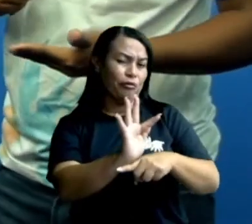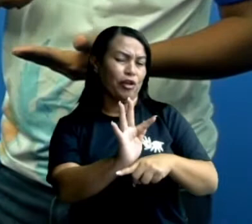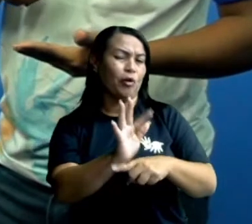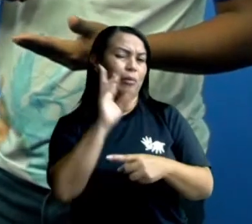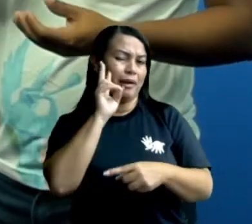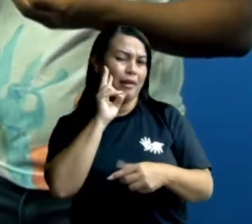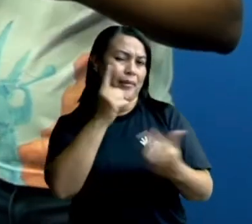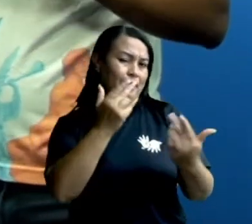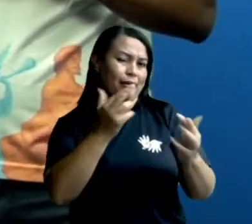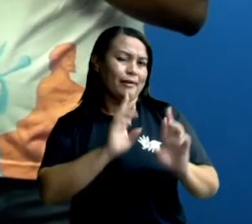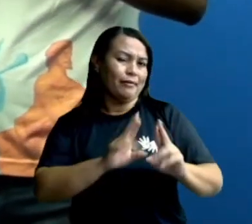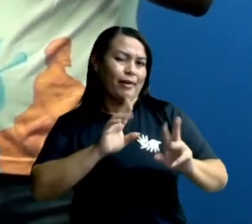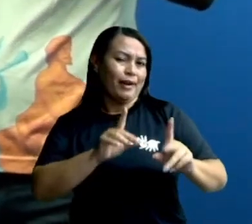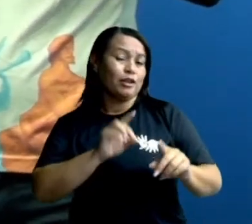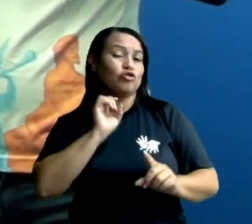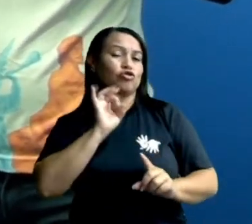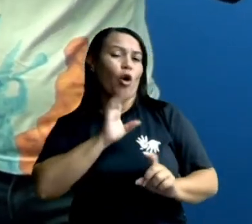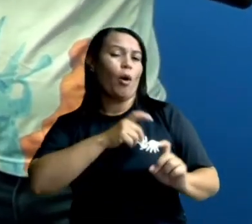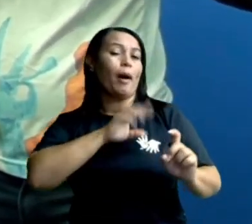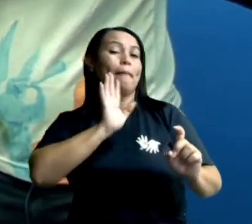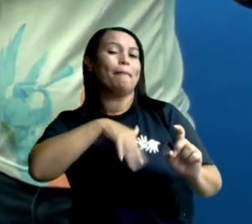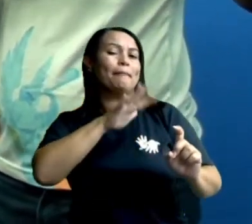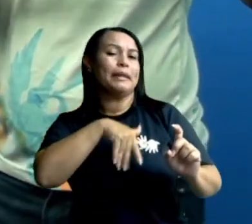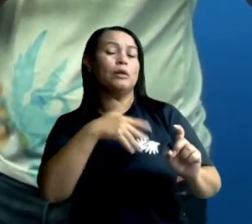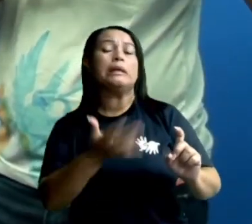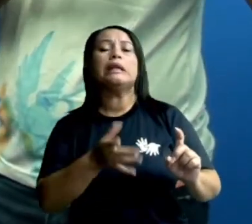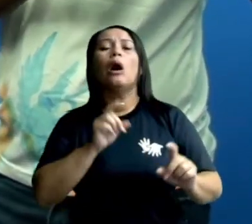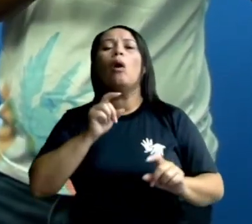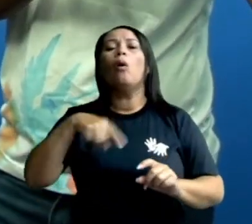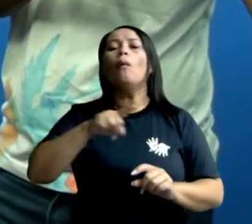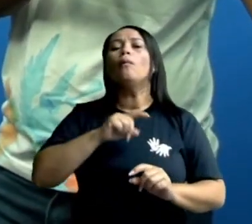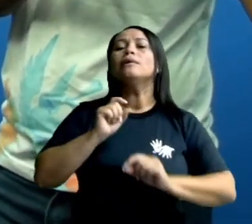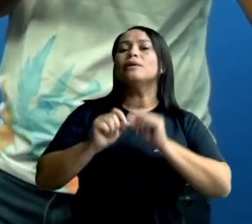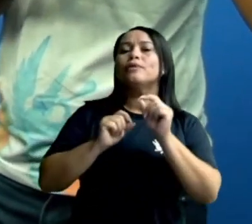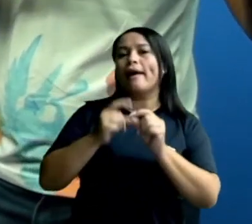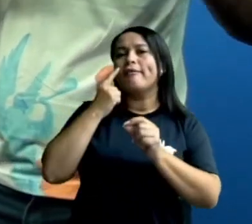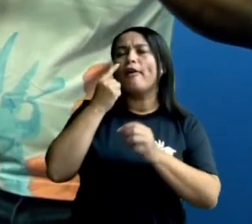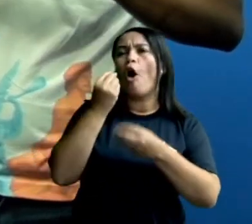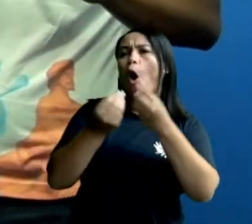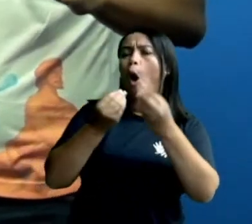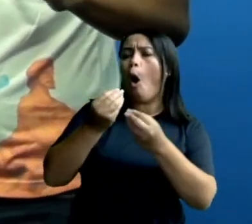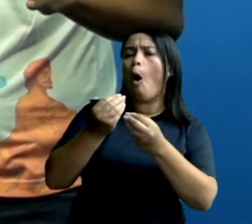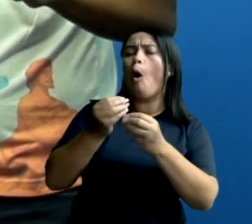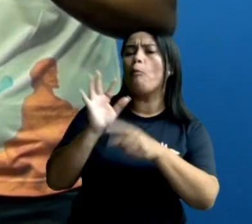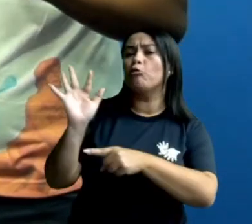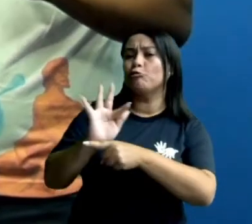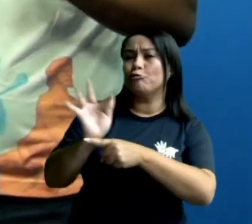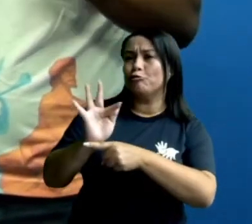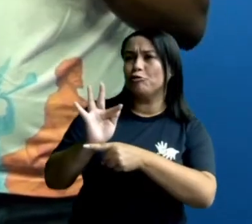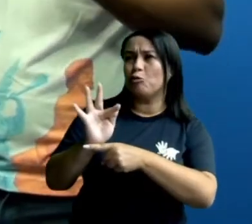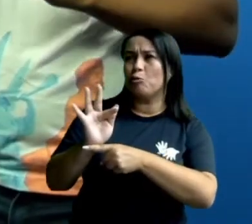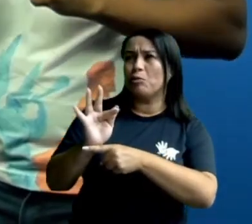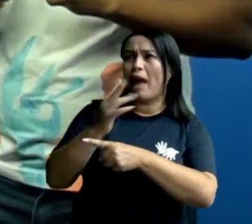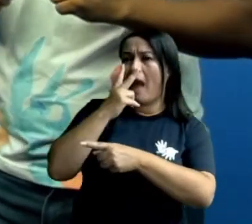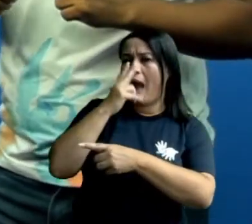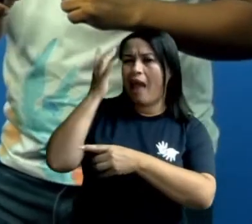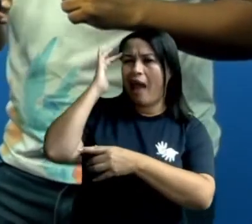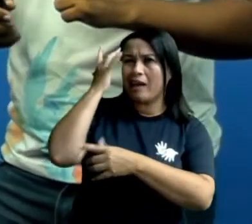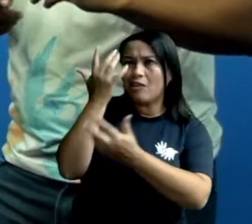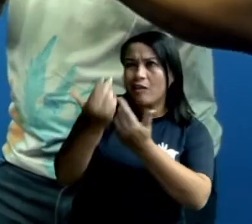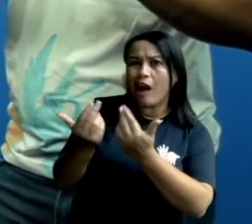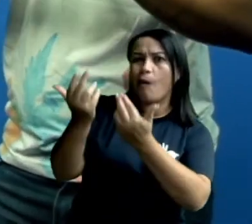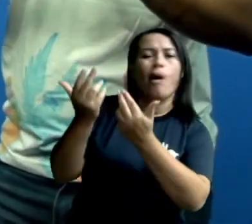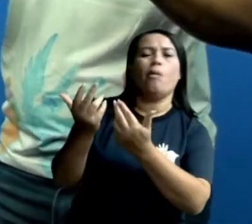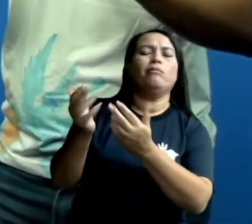Dinossauros. Então, aquilo que a gente vê a história de como surgiram os dinossauros para formar aquele parque, não pode acontecer, certo? É só ficção.